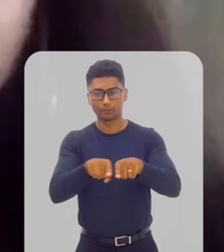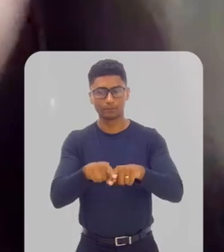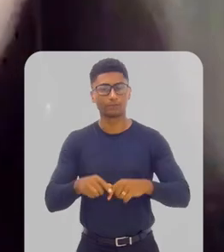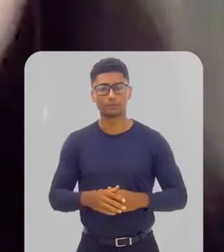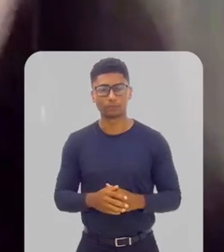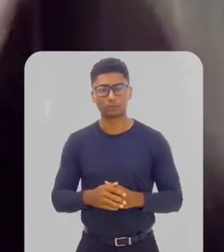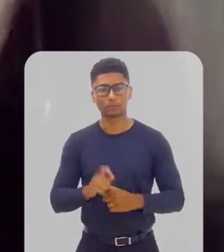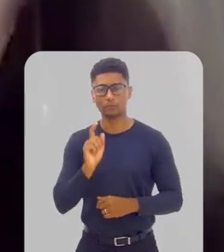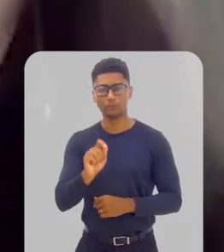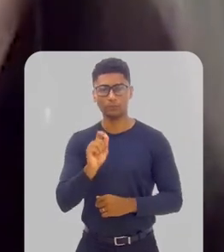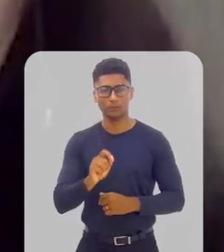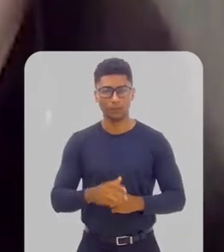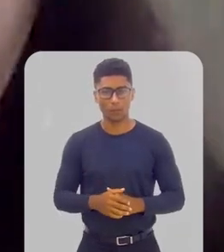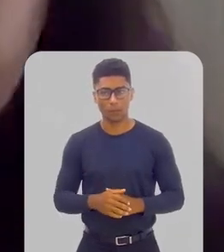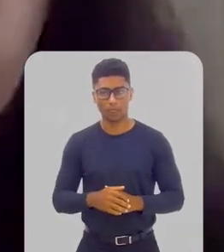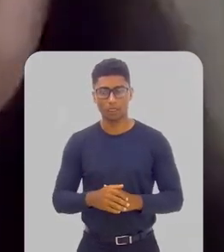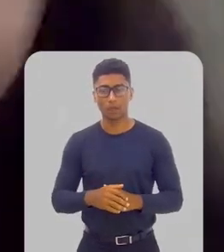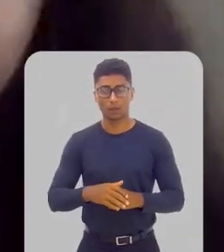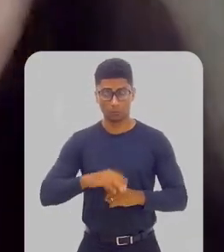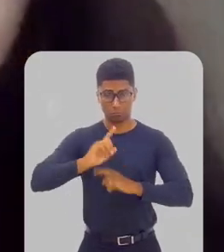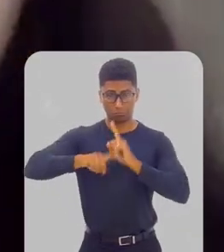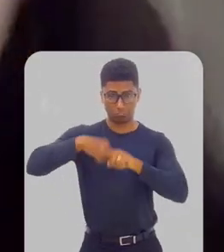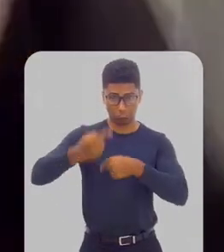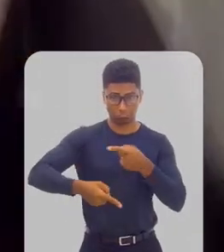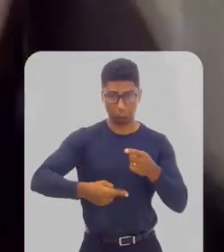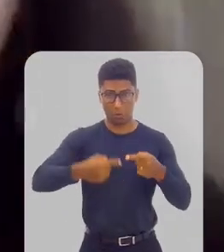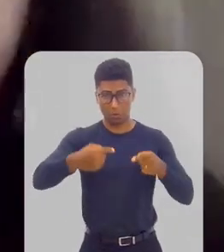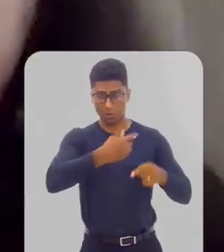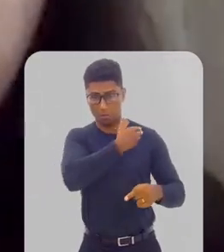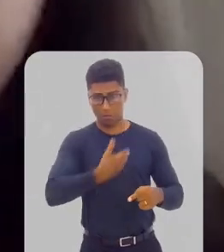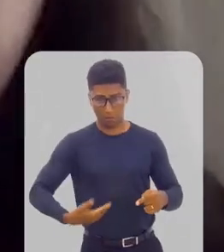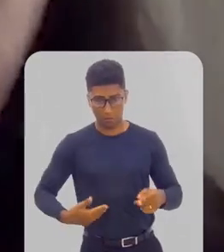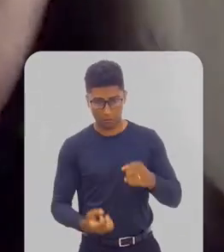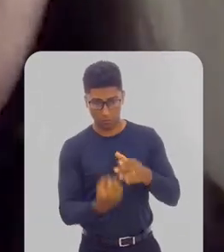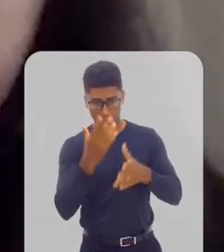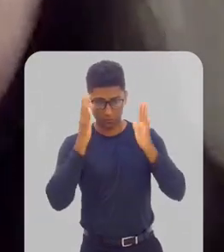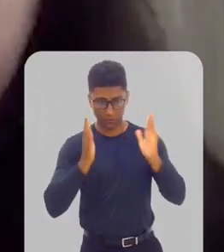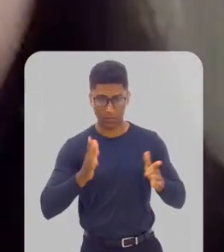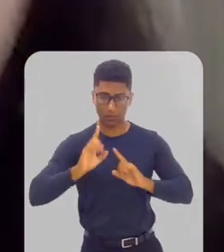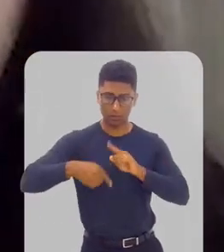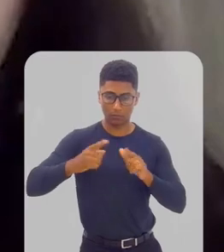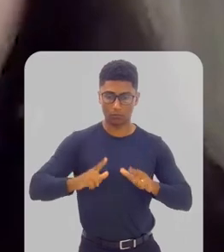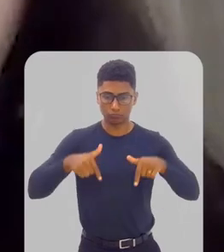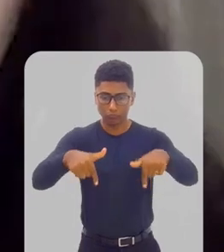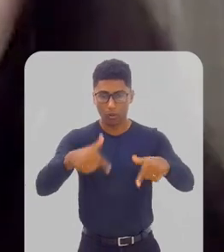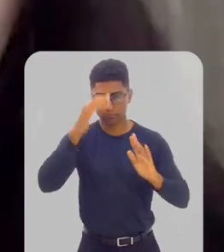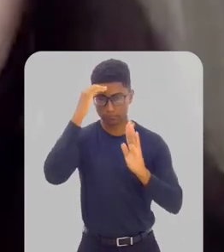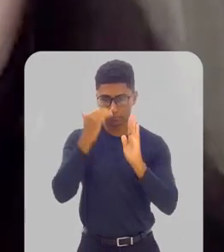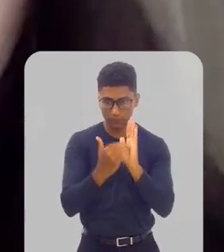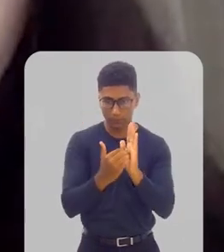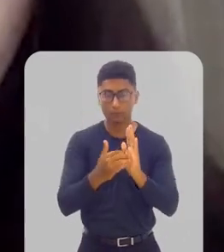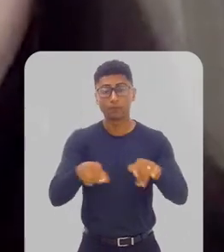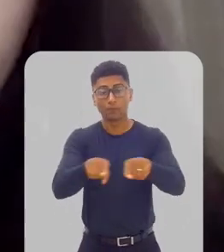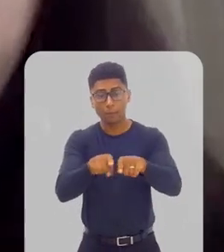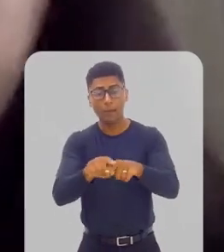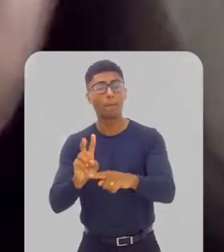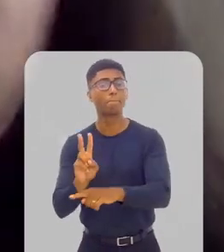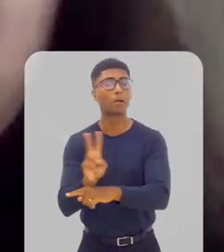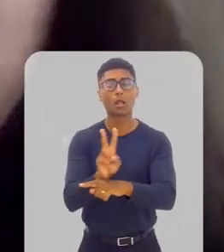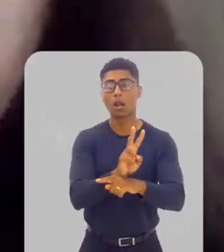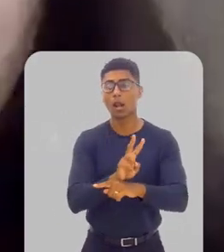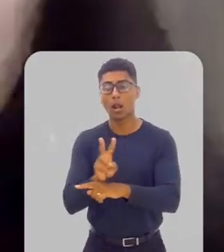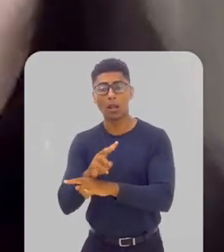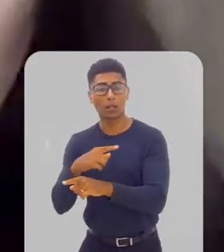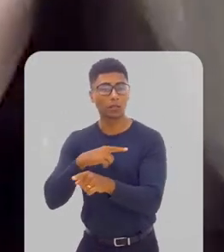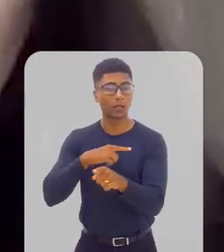etapa do ciclo de implementação e execução das políticas públicas e atuam também, e de maneira muito importante, no monitoramento e